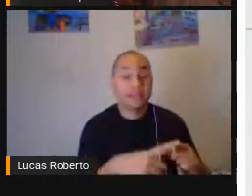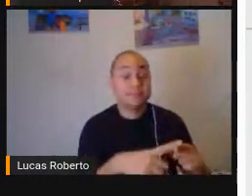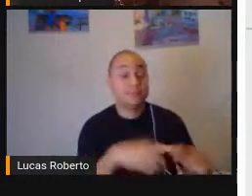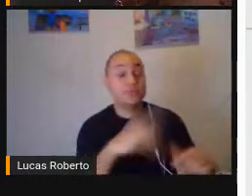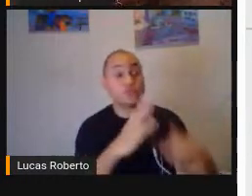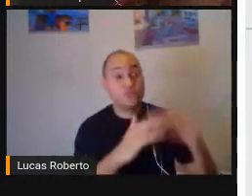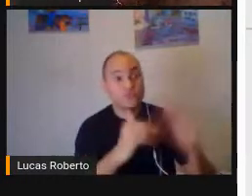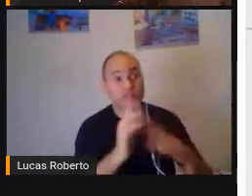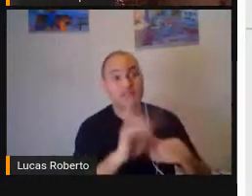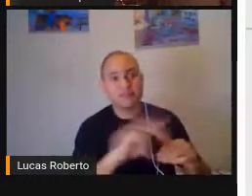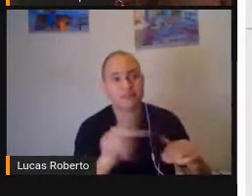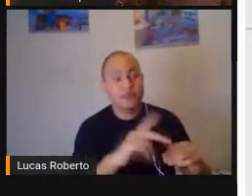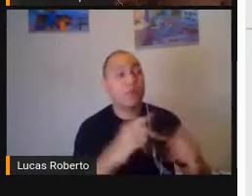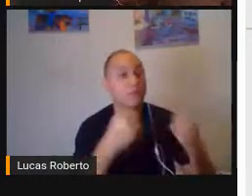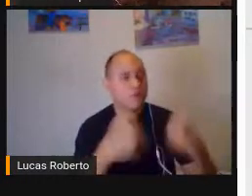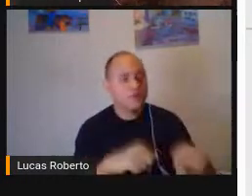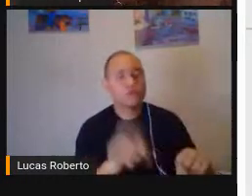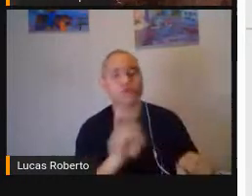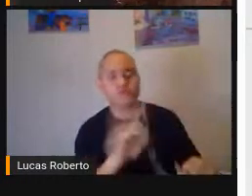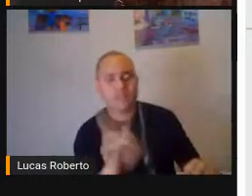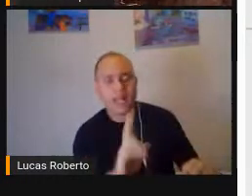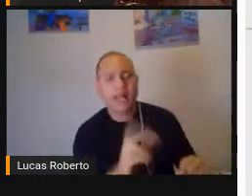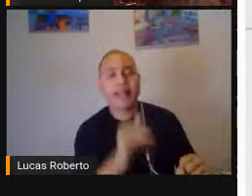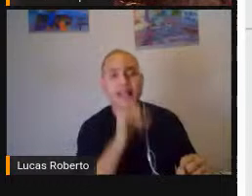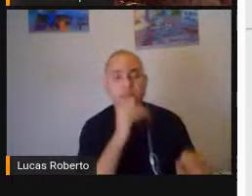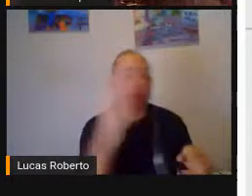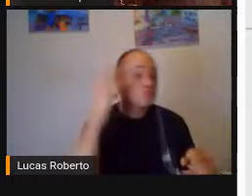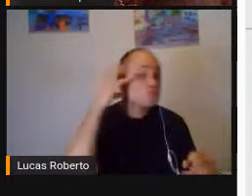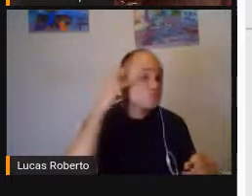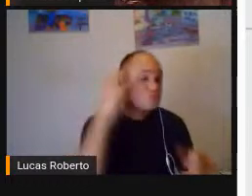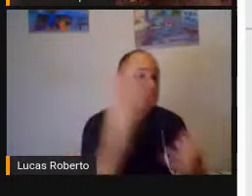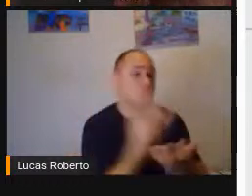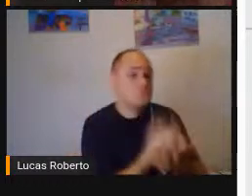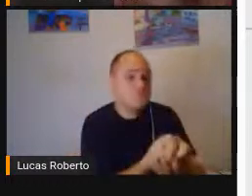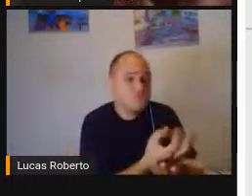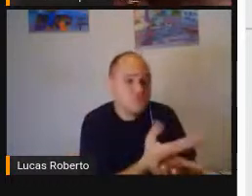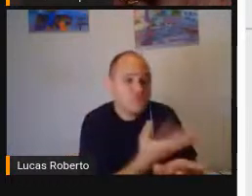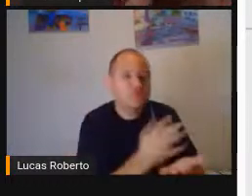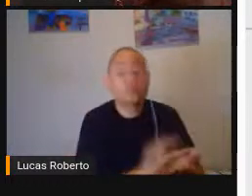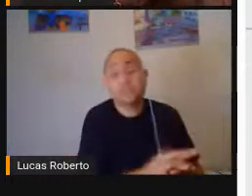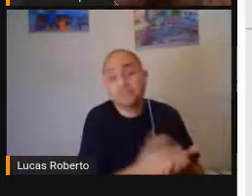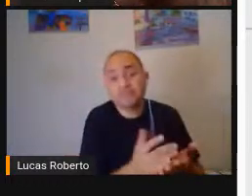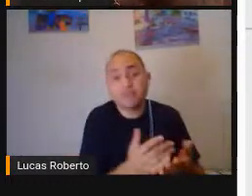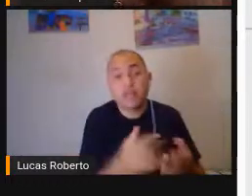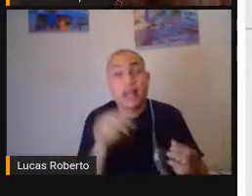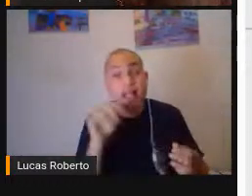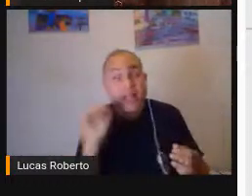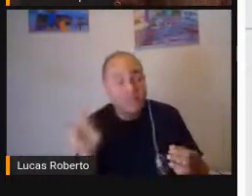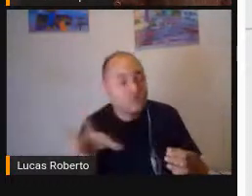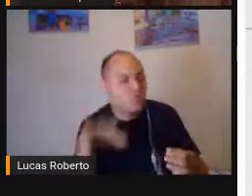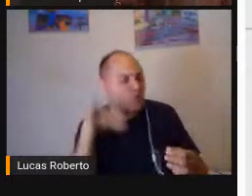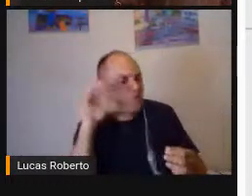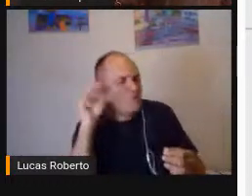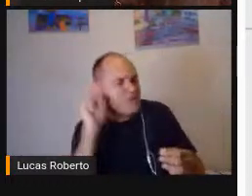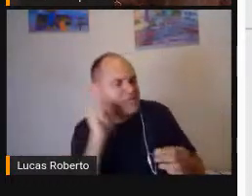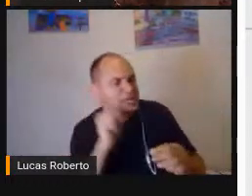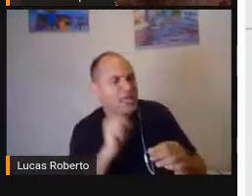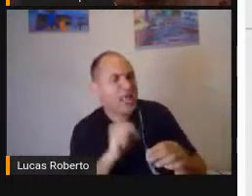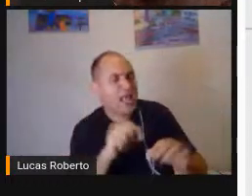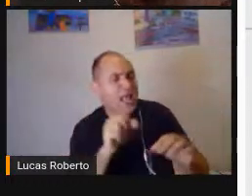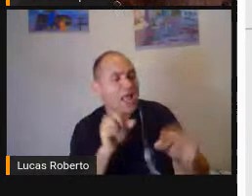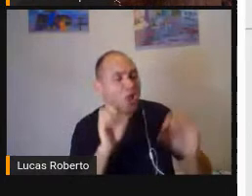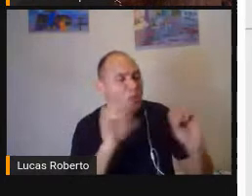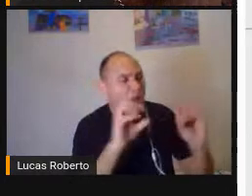Esses possíveis Ou com crianças cegas Para elas ouvirem Uma aula toda gravada Aqui Depois eu vou mostrar Para vocês Essa